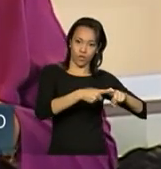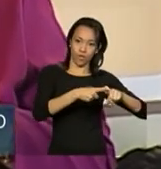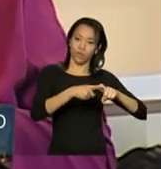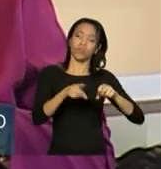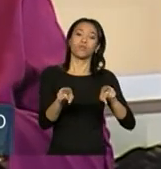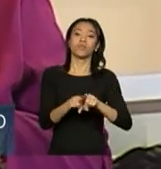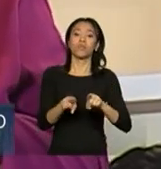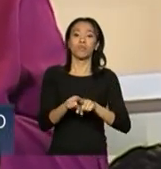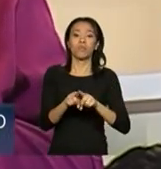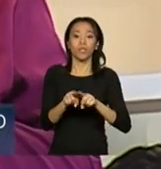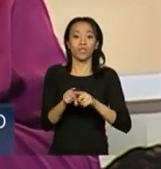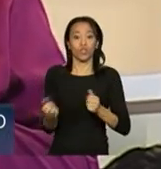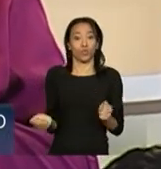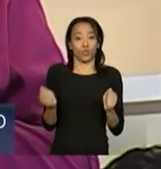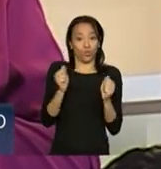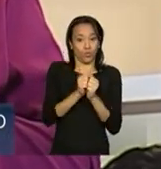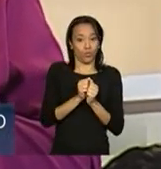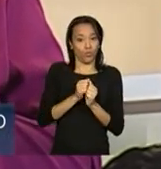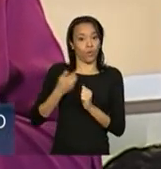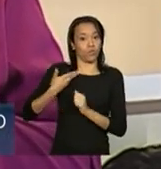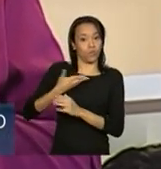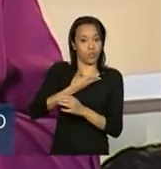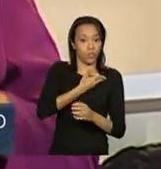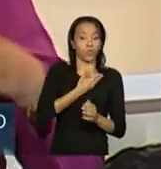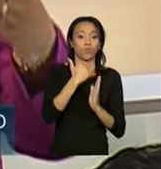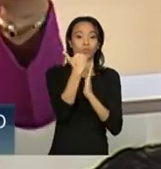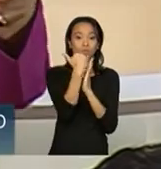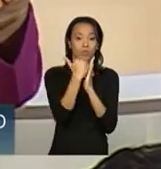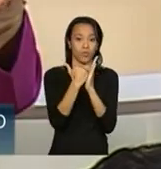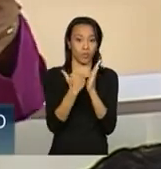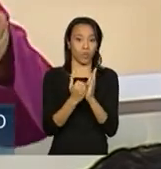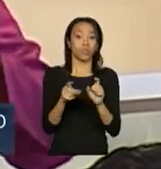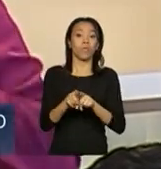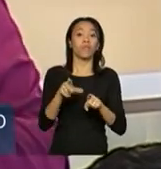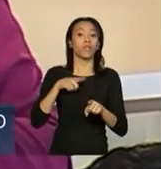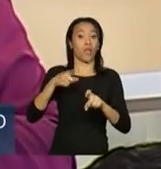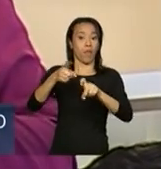os companheiros do programa, que é a doutora Cristina Luna.